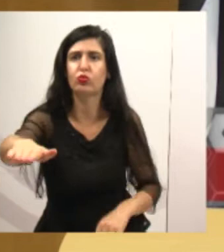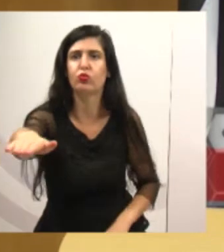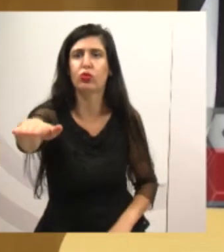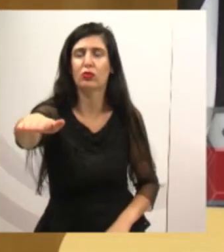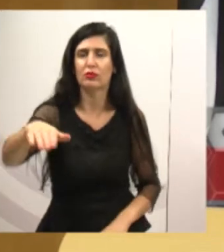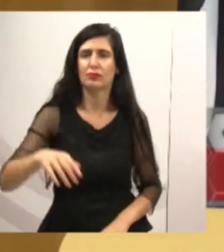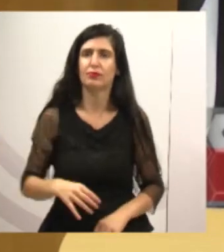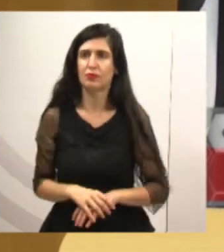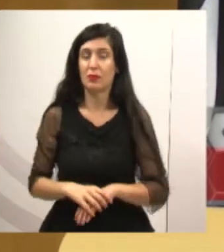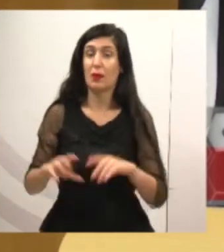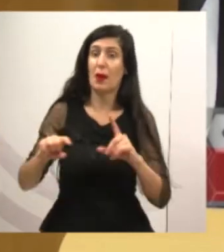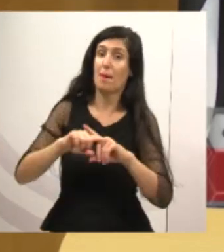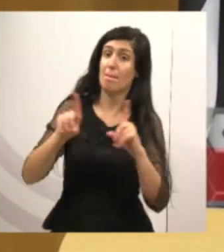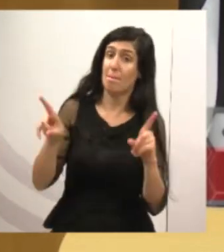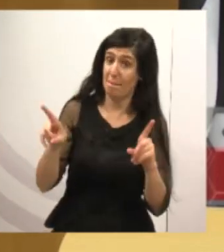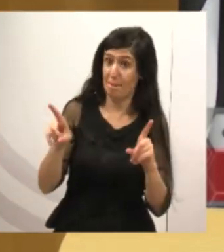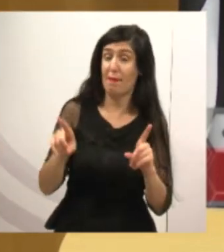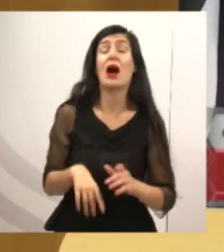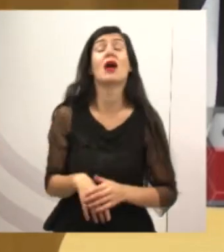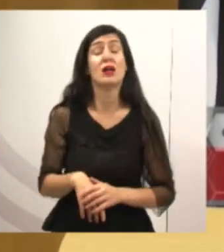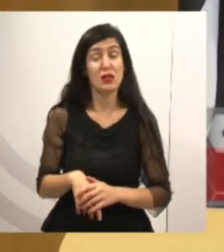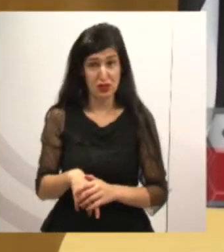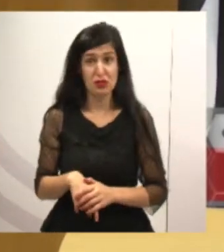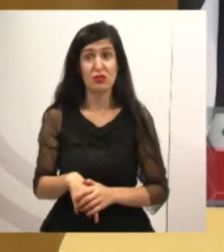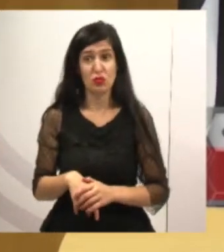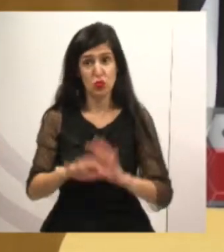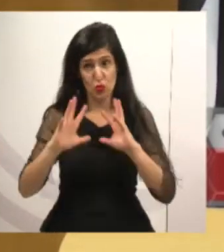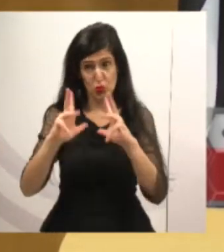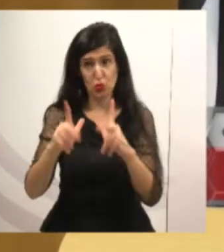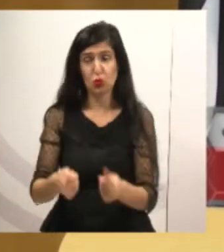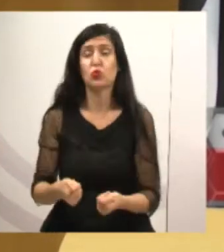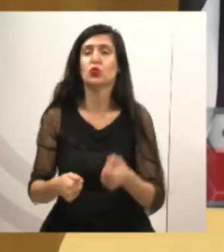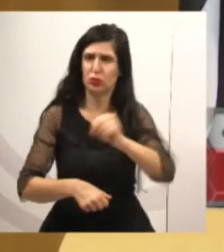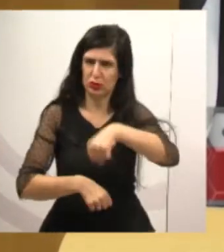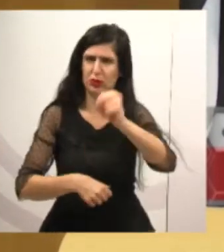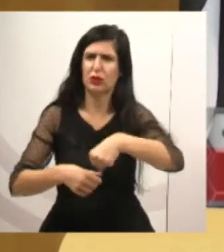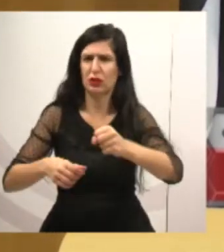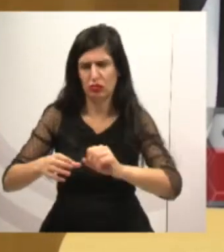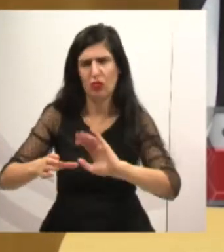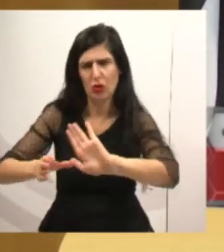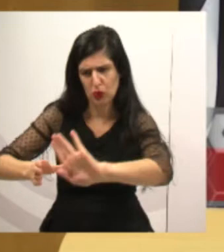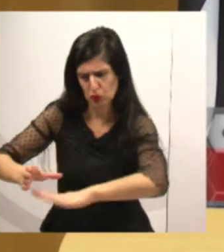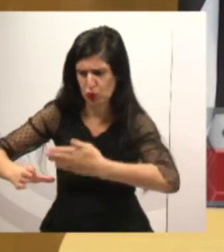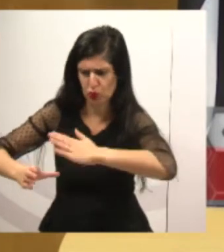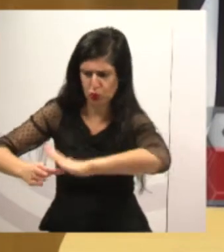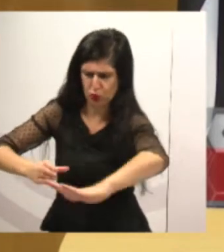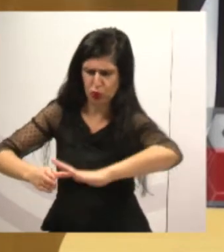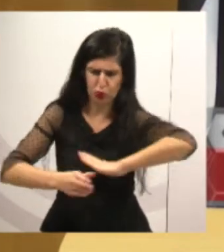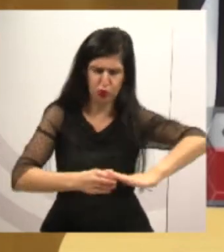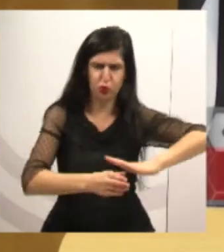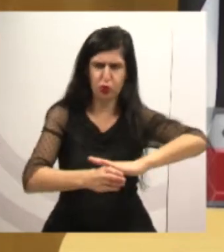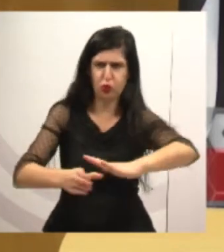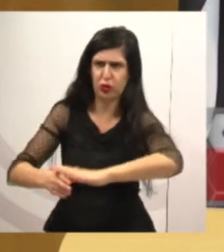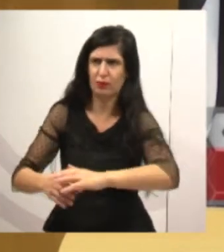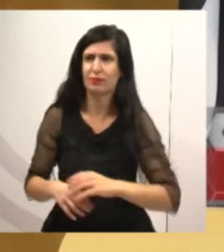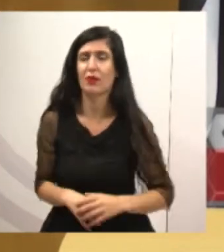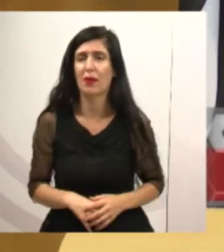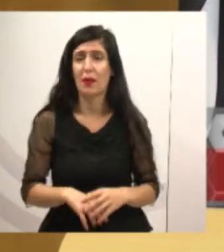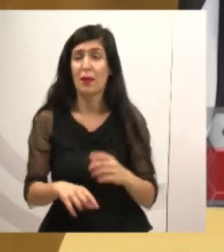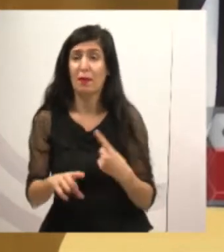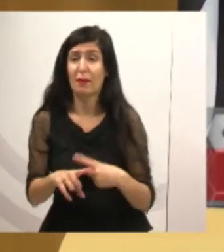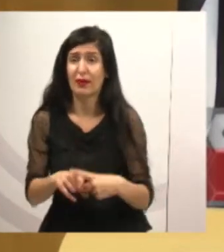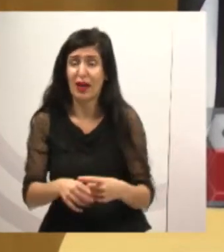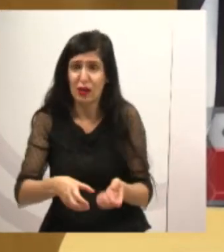dificuldade para cumprir a demanda devido à quantidade de erosão que se teve que abrir. E, sem dúvida,